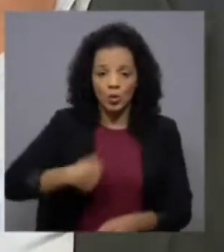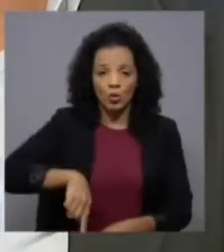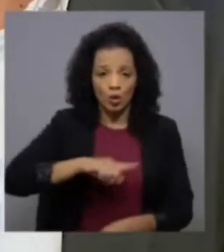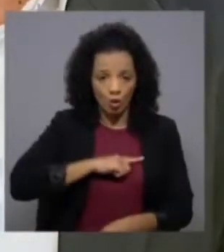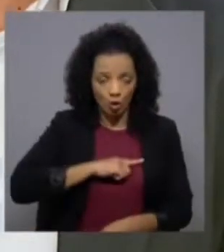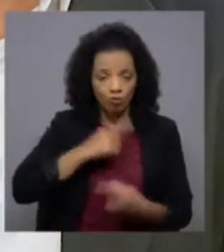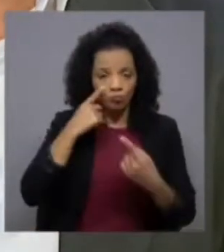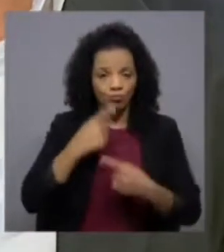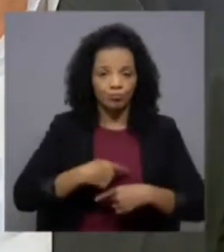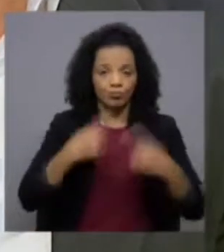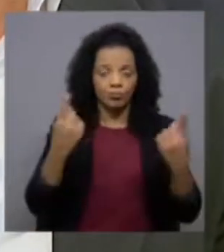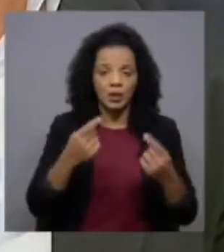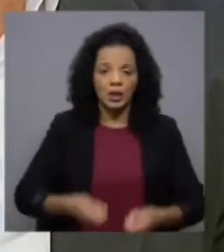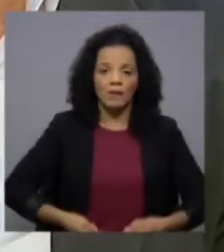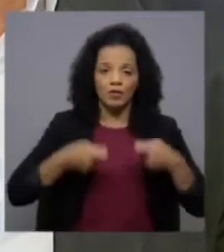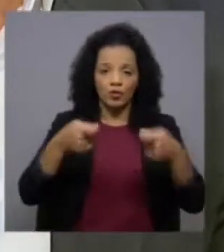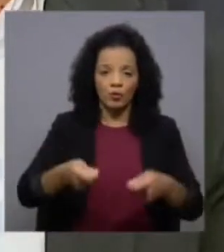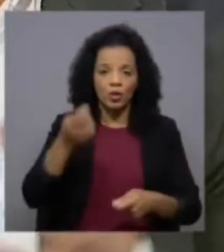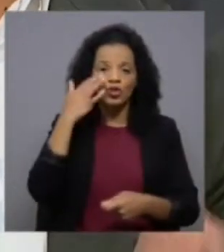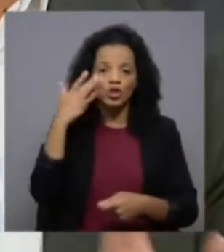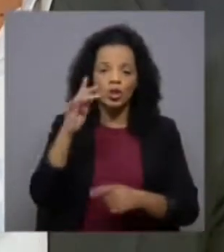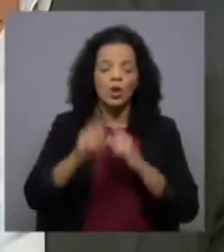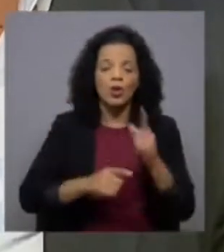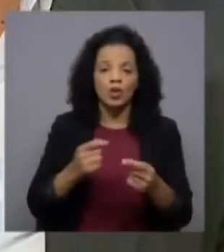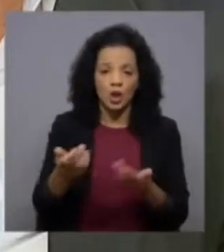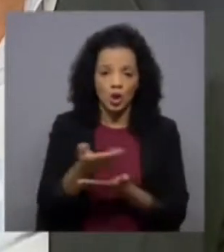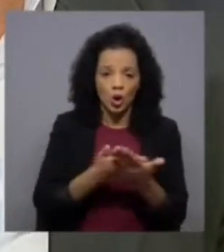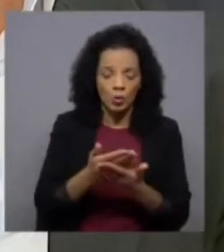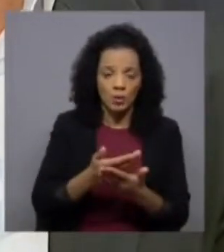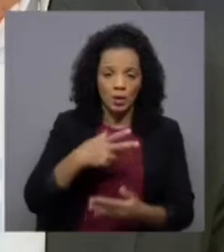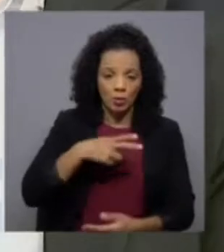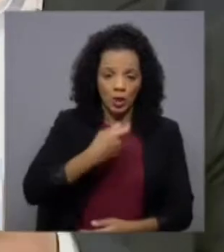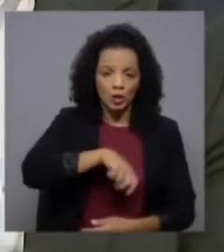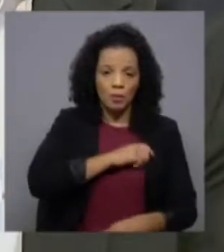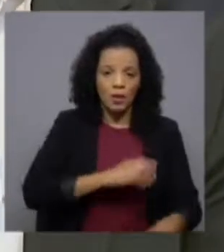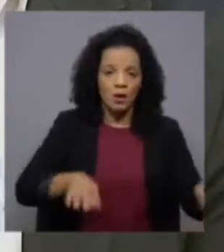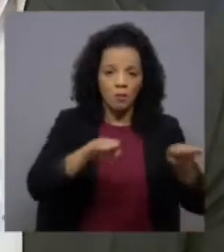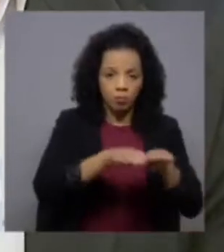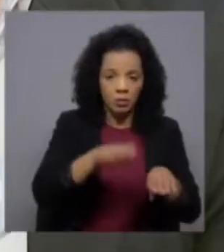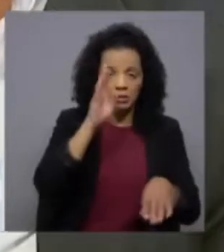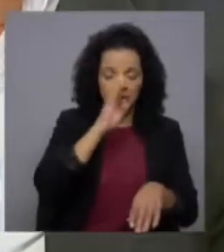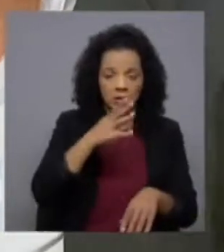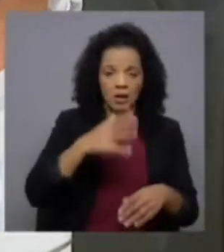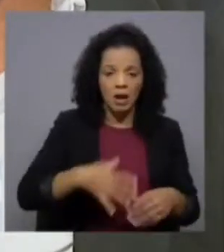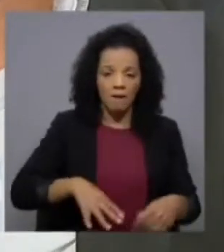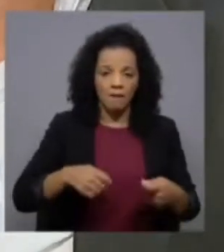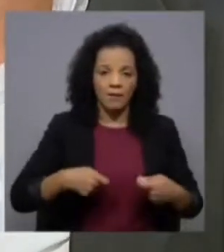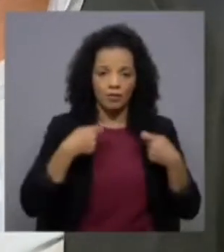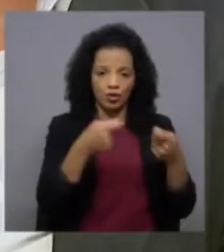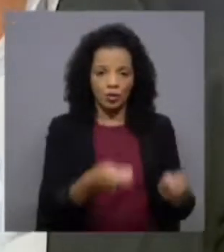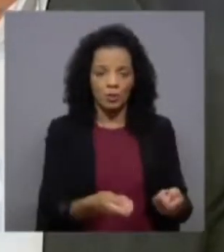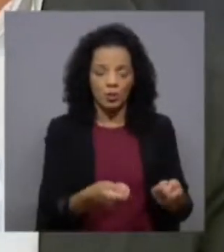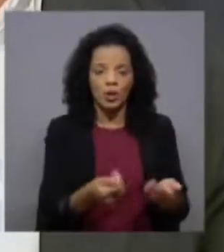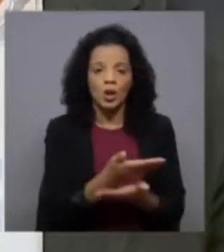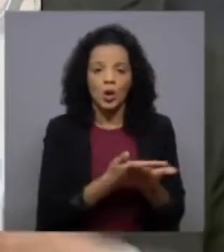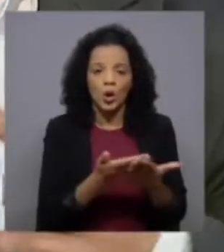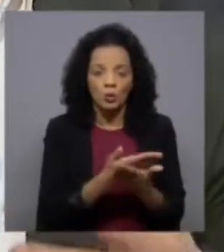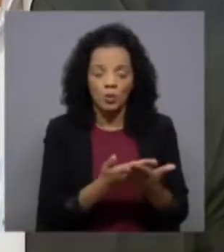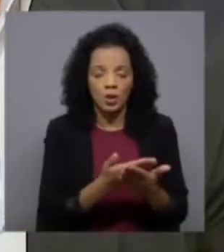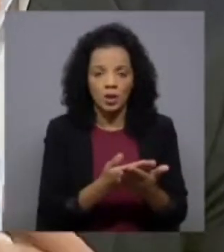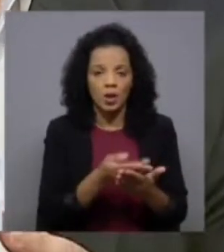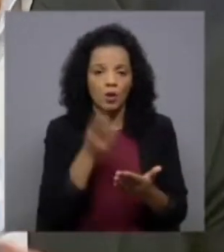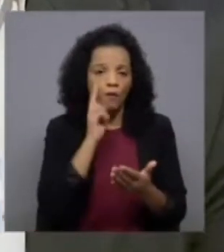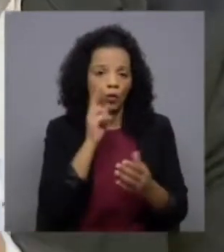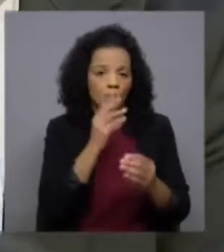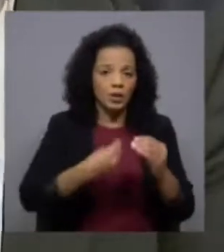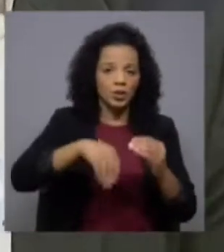a enviar ao investidor estrangeiro é que na economia ibérica tão integrada, quem quer fazer um investimento numa economia de um valor mais